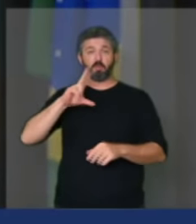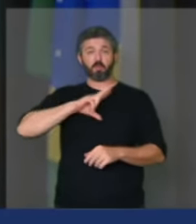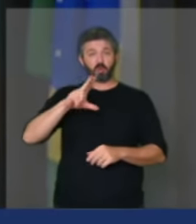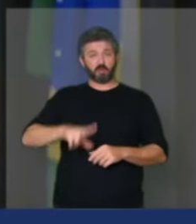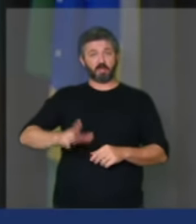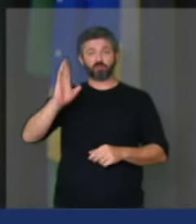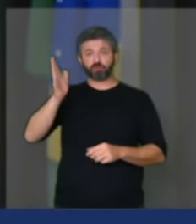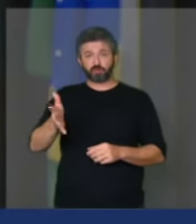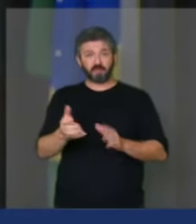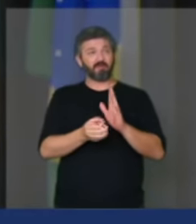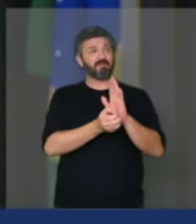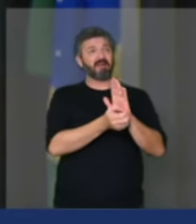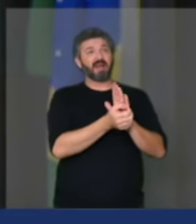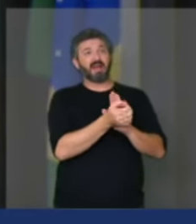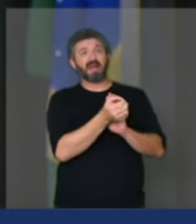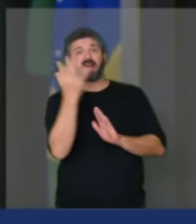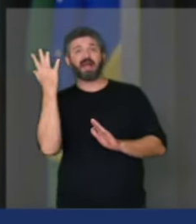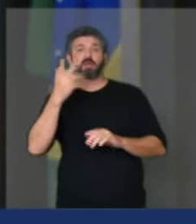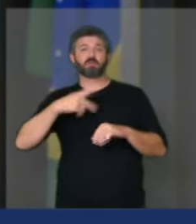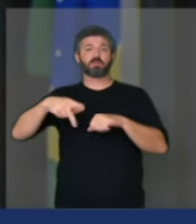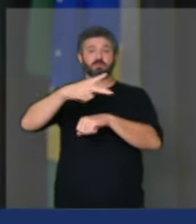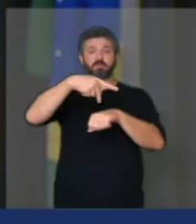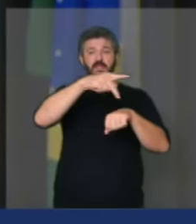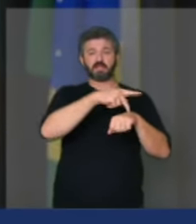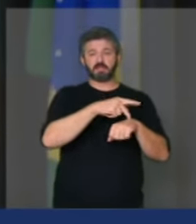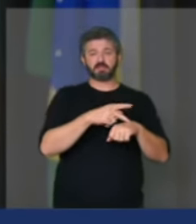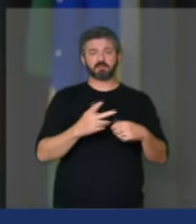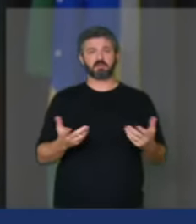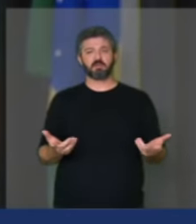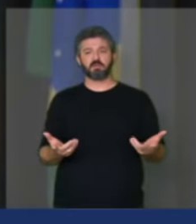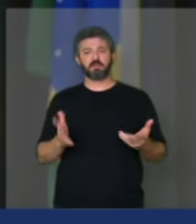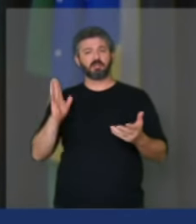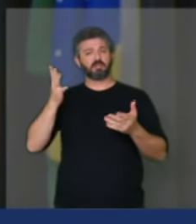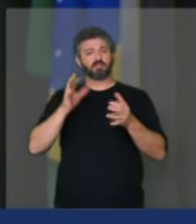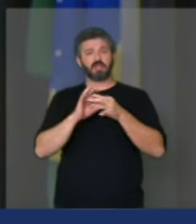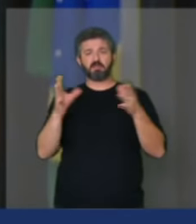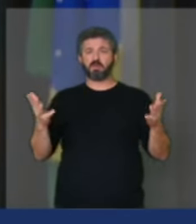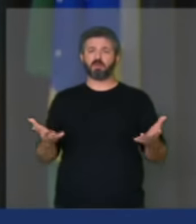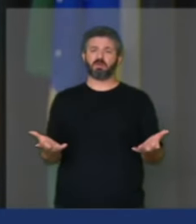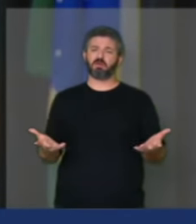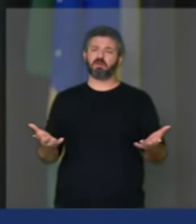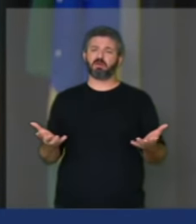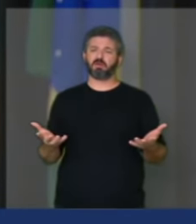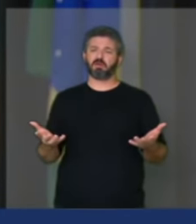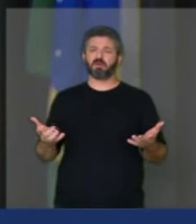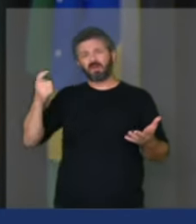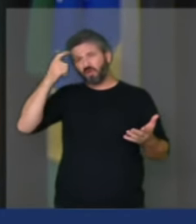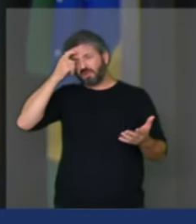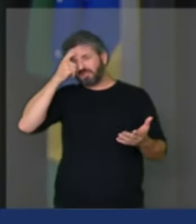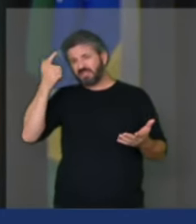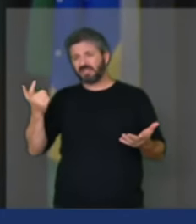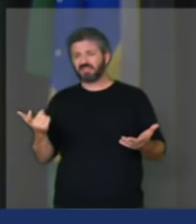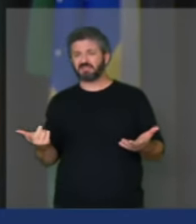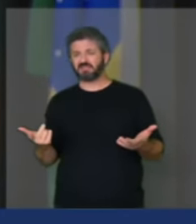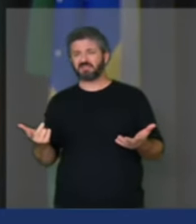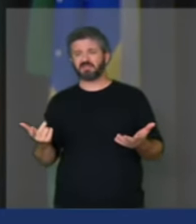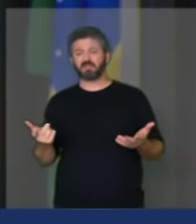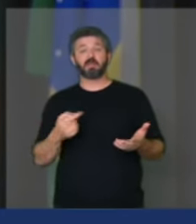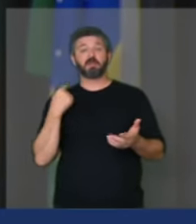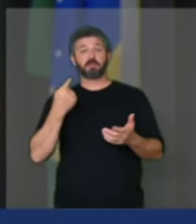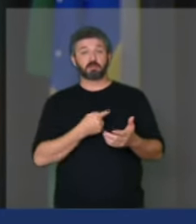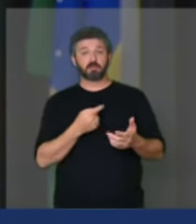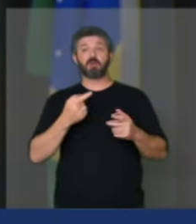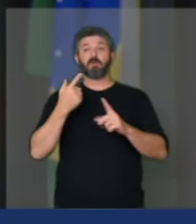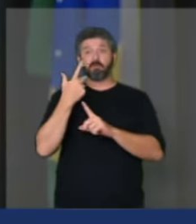inúmeros inúmeros países já liberaram é questão de bom senso nós estamos